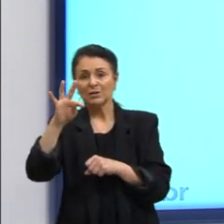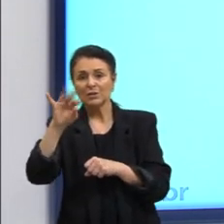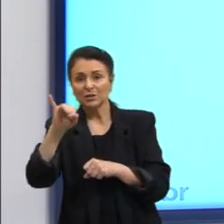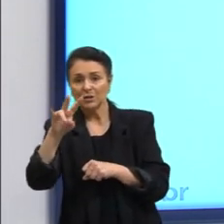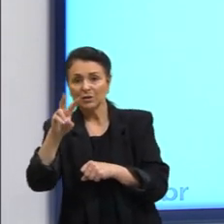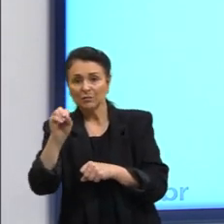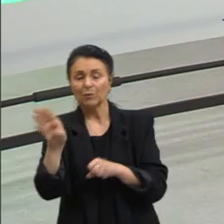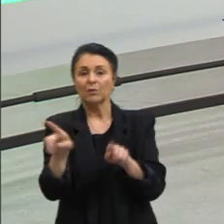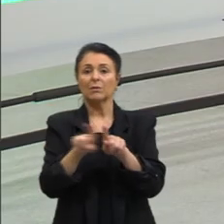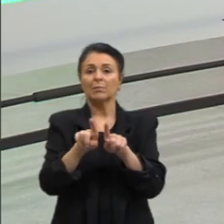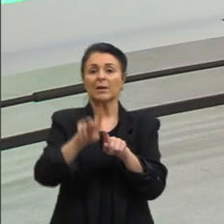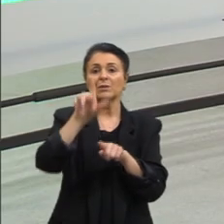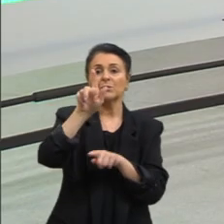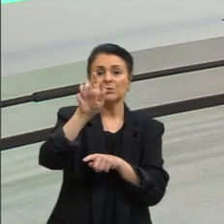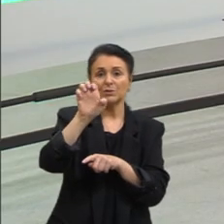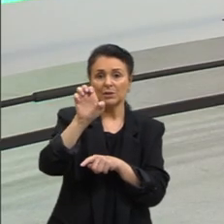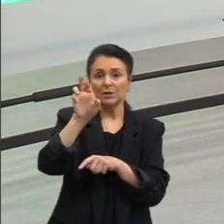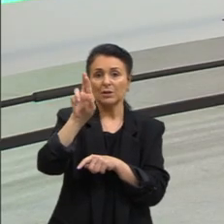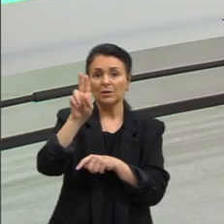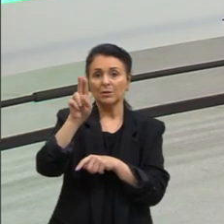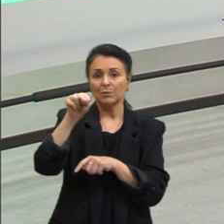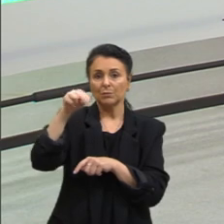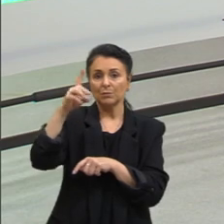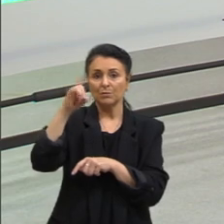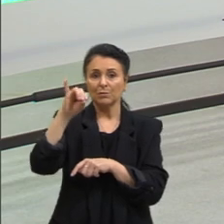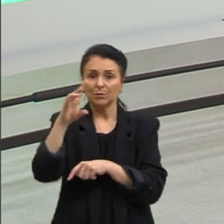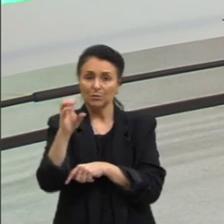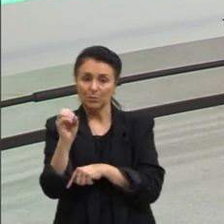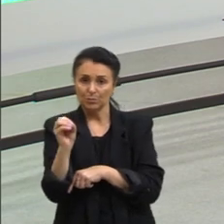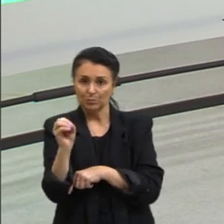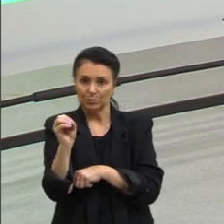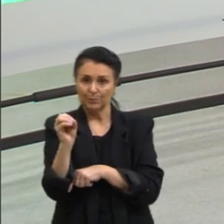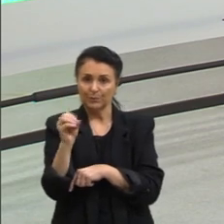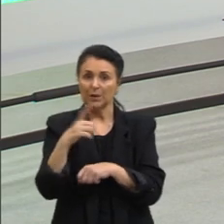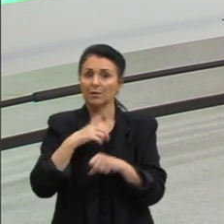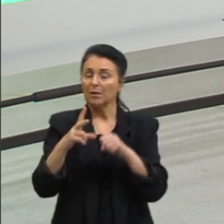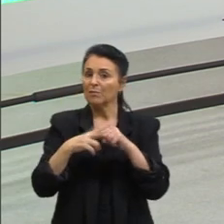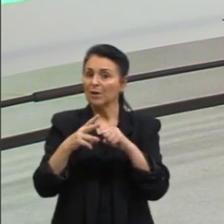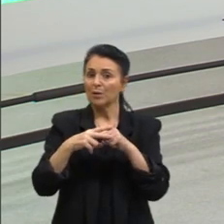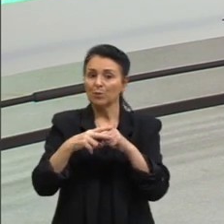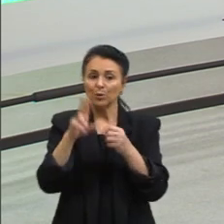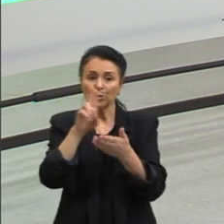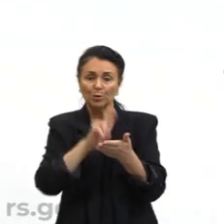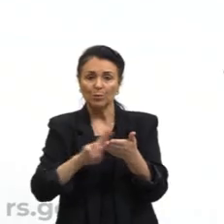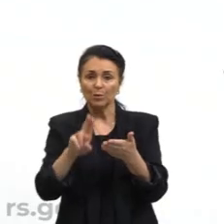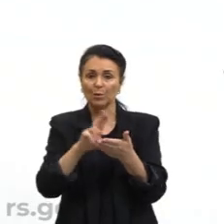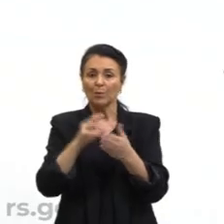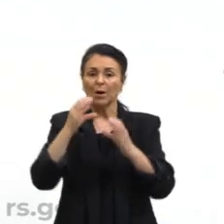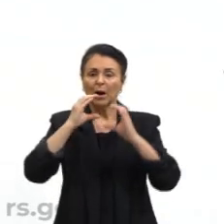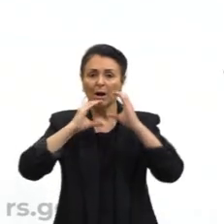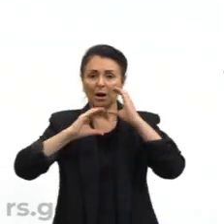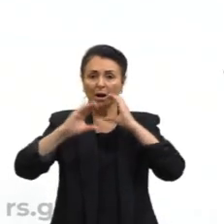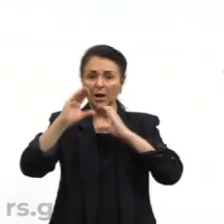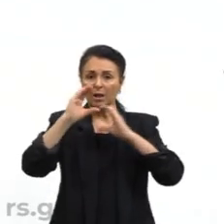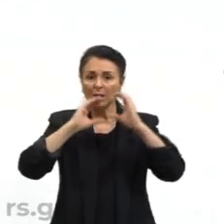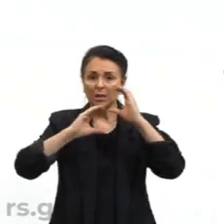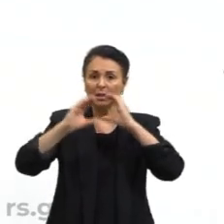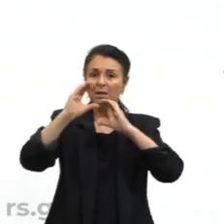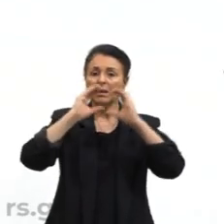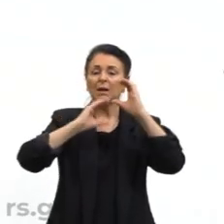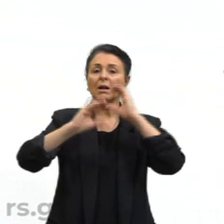Quando ele não está conjugado Certo? Por exemplo Cantar Comer